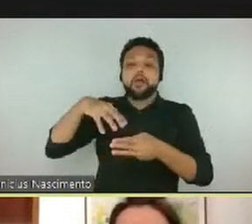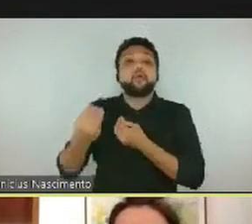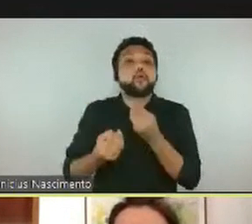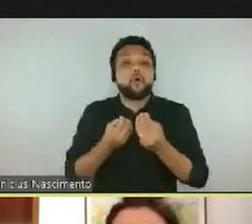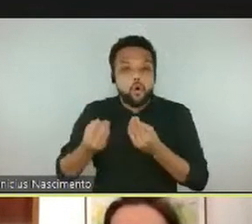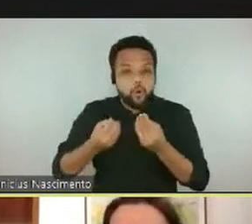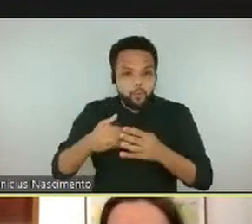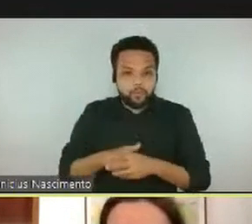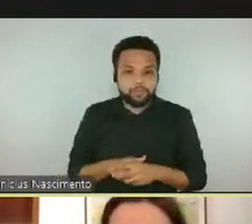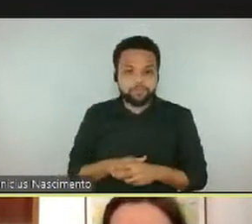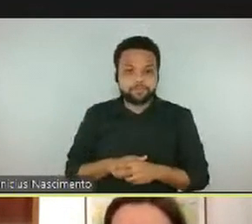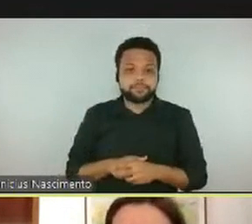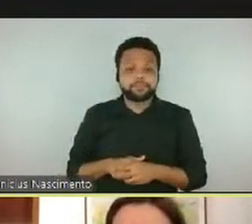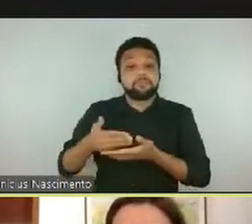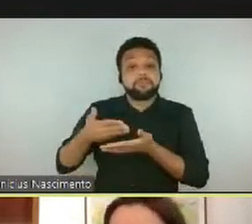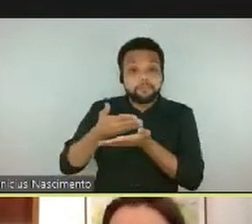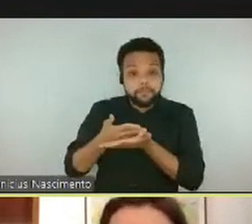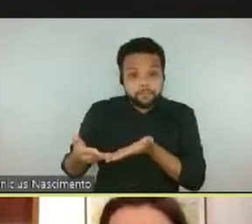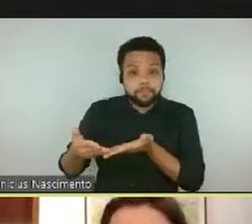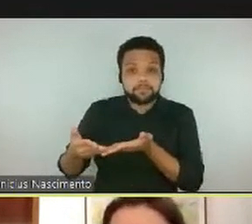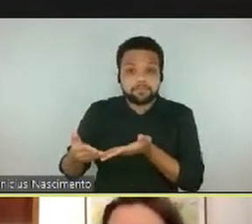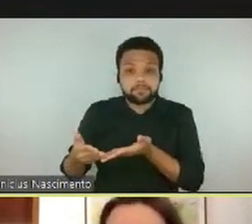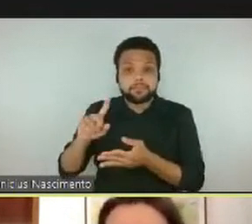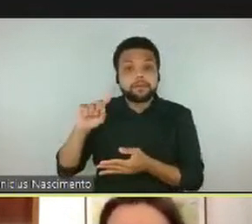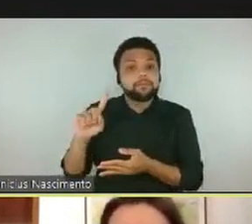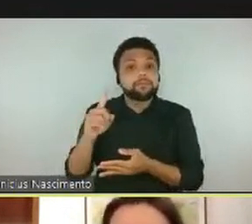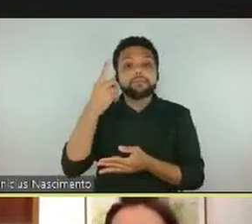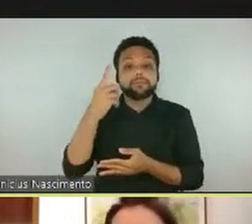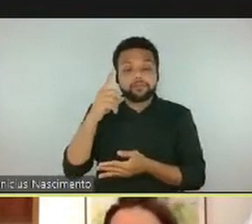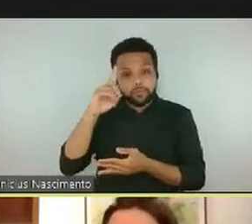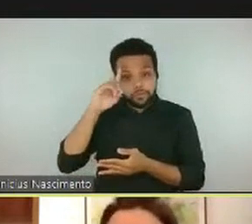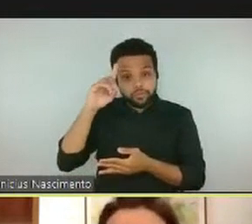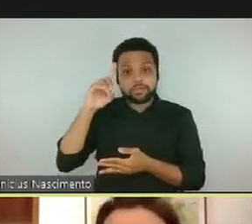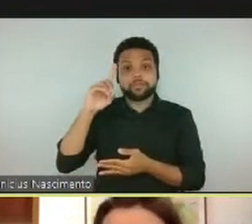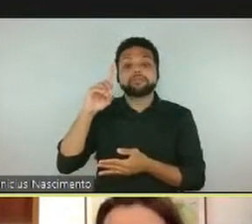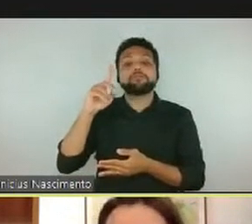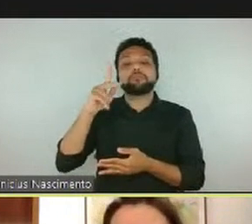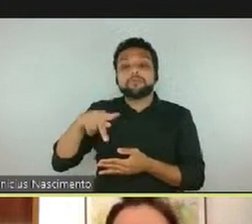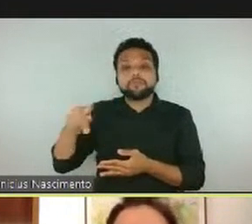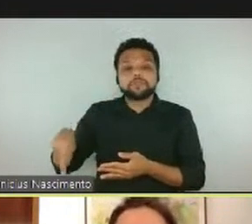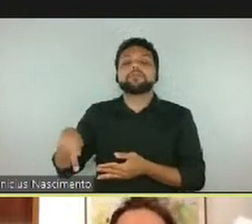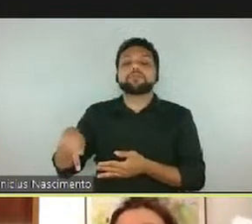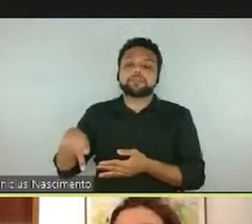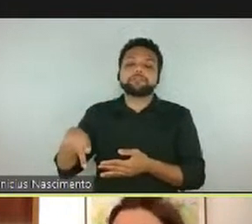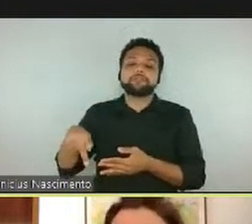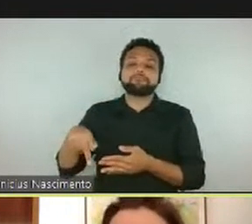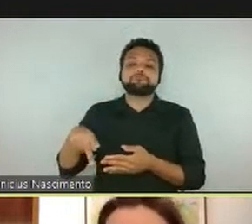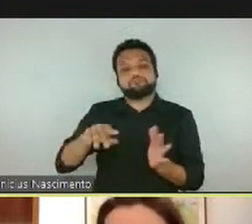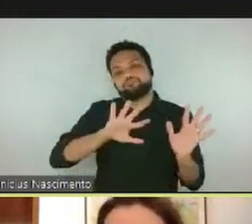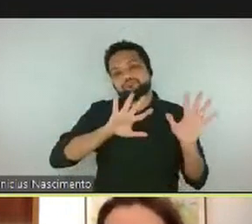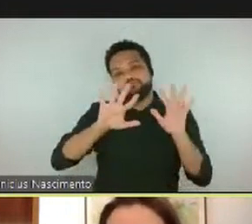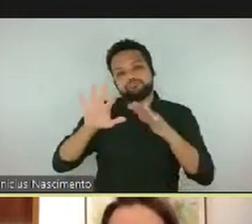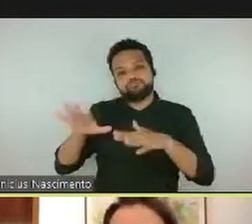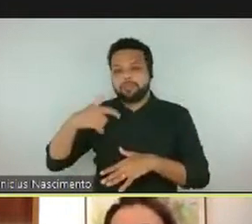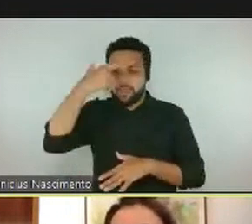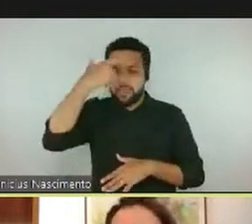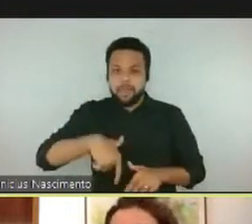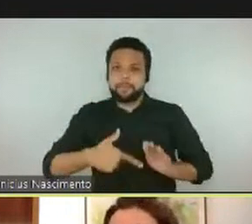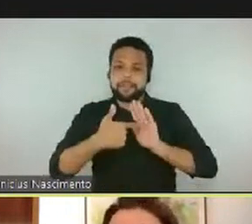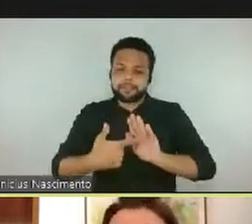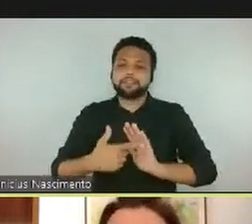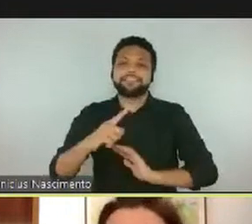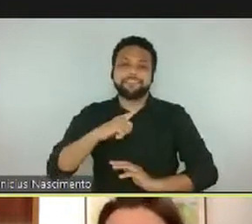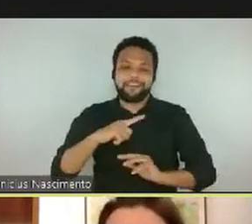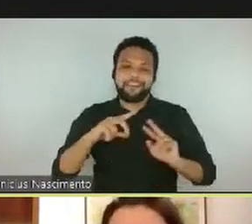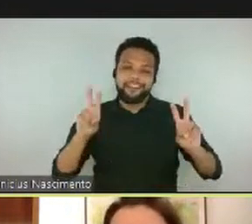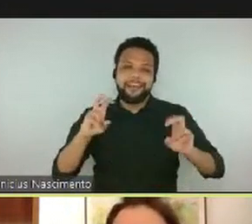Nesse início, então, no primeiro dia chegada, os professores se apresentam, têm uma dinâmica própria para isso, eles